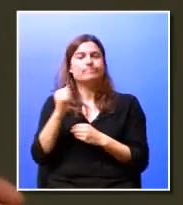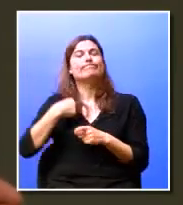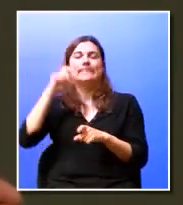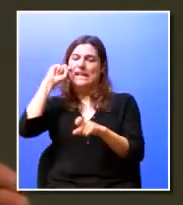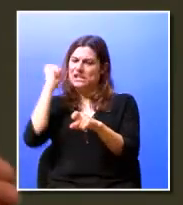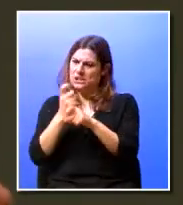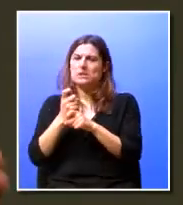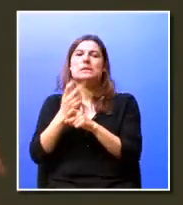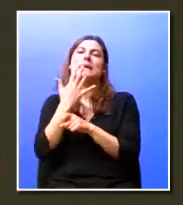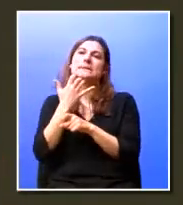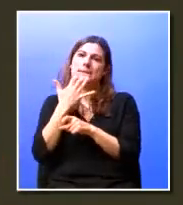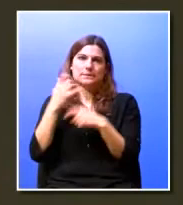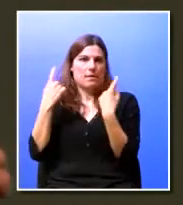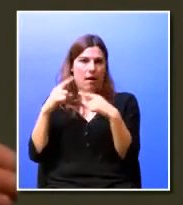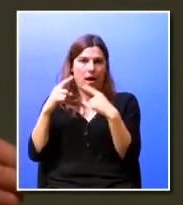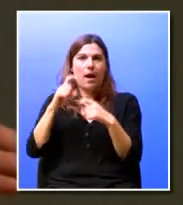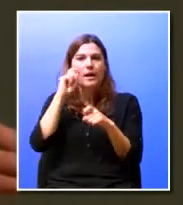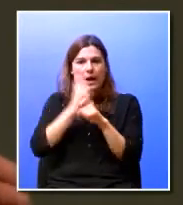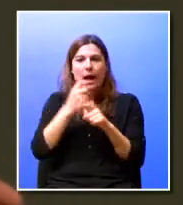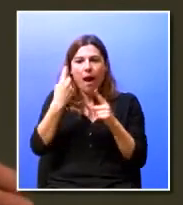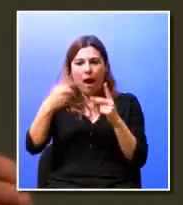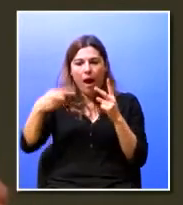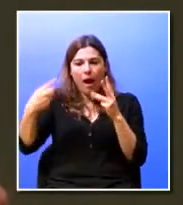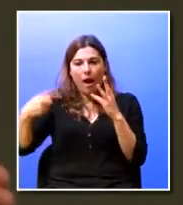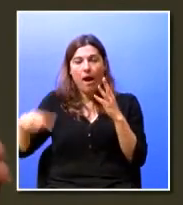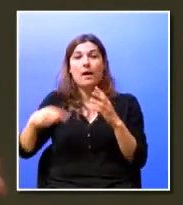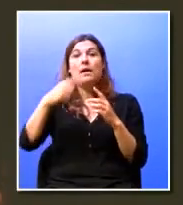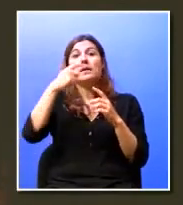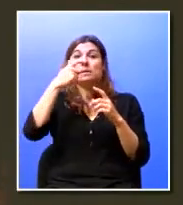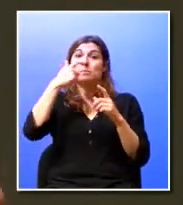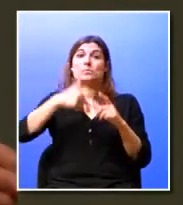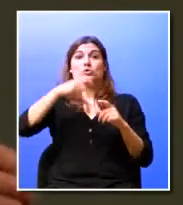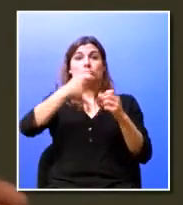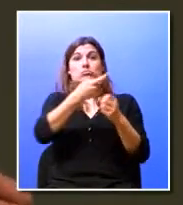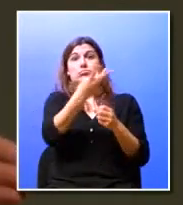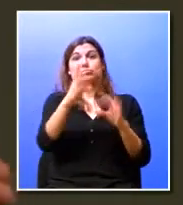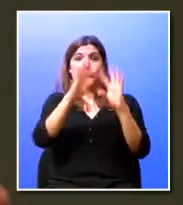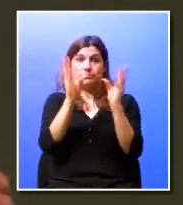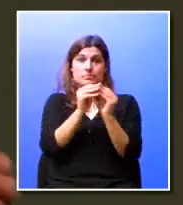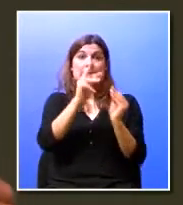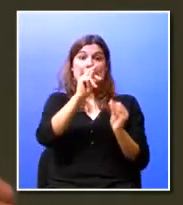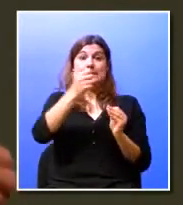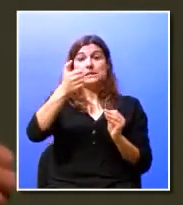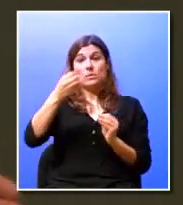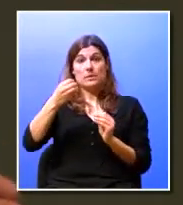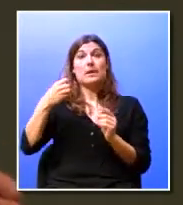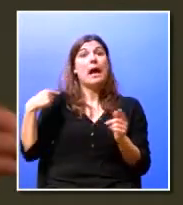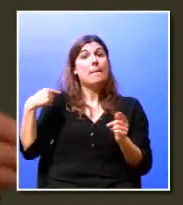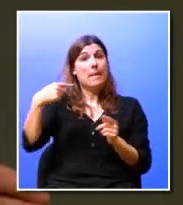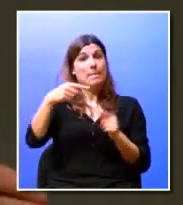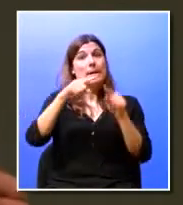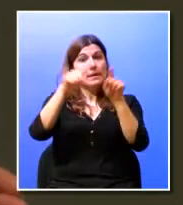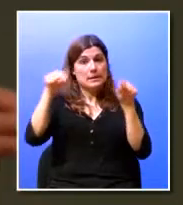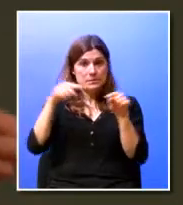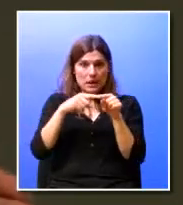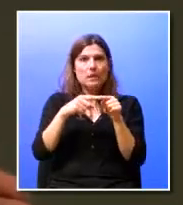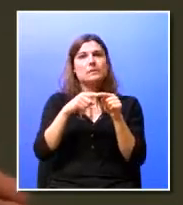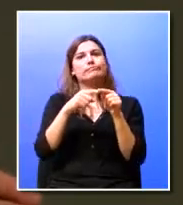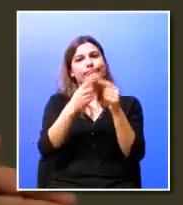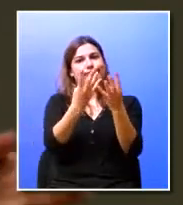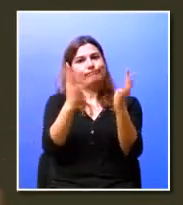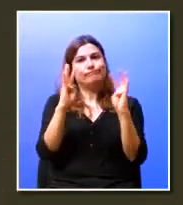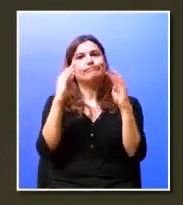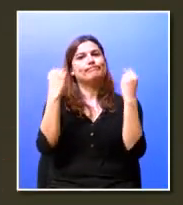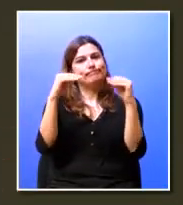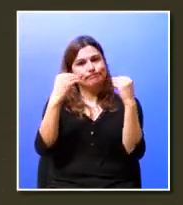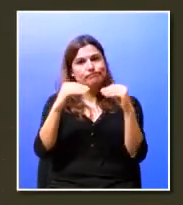conseguir garantir tudo isto para 350 pessoas que diariamente estão em sala, em walk-up, em ensino